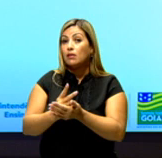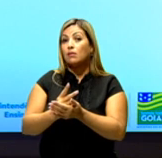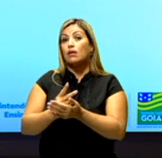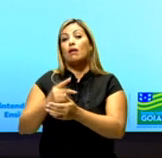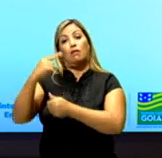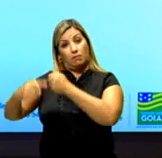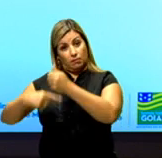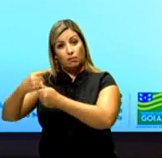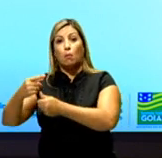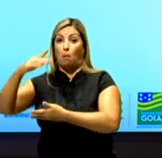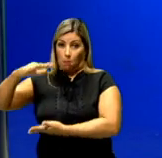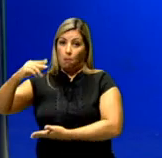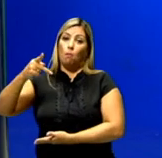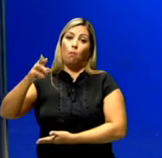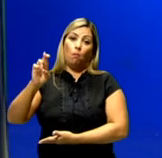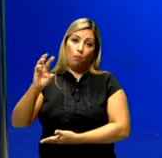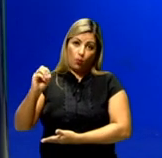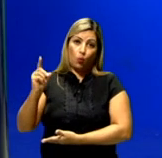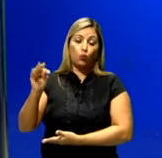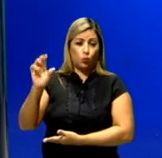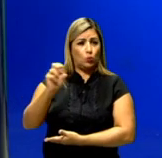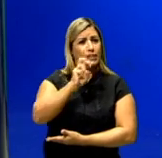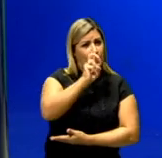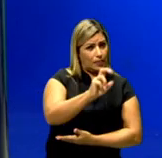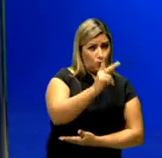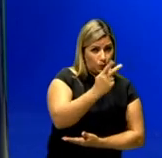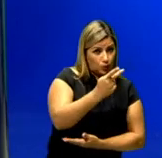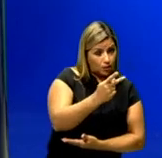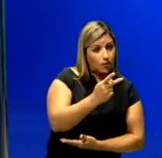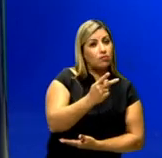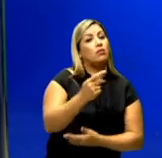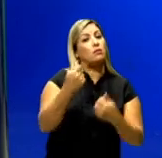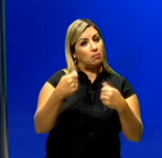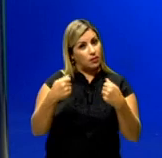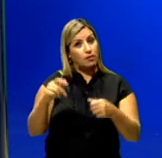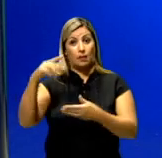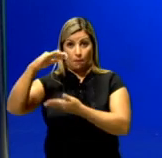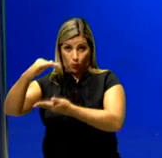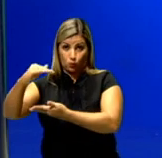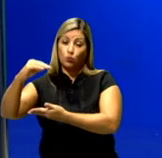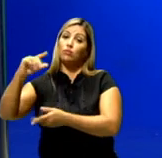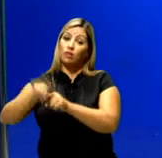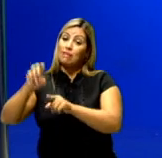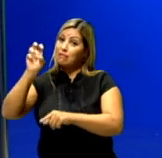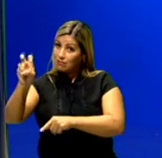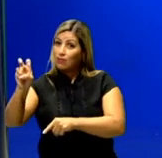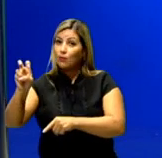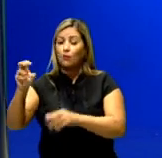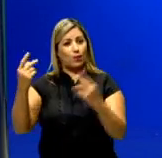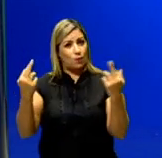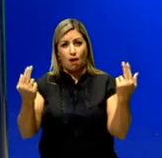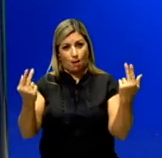de átomos presentes no produto. Se eu coloquei 5 hidrogênios no reagente, o meu produto tem que ter 5 hidrogênios